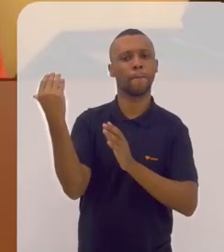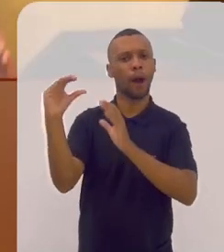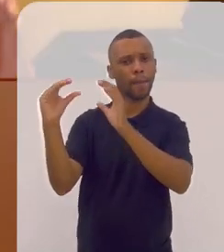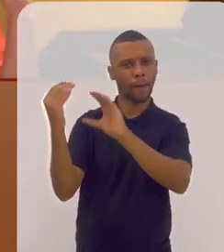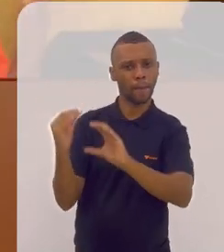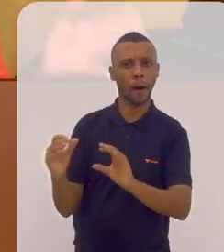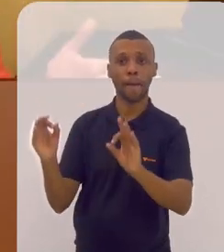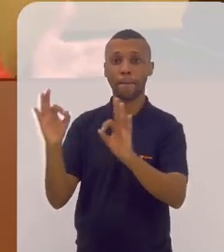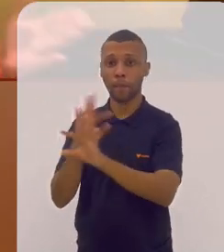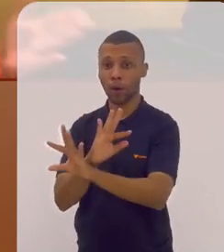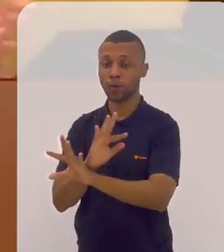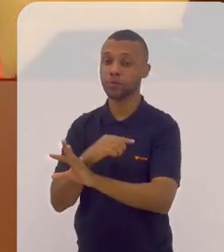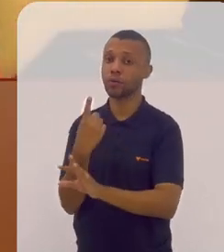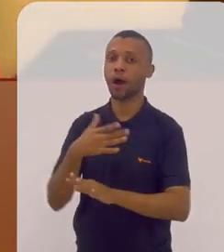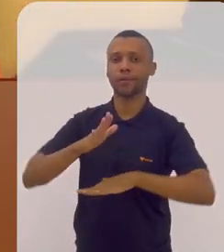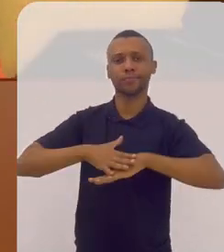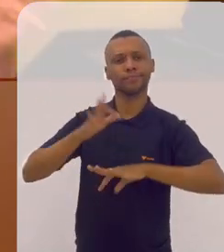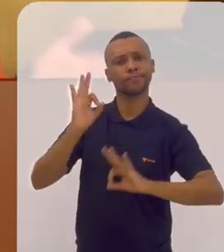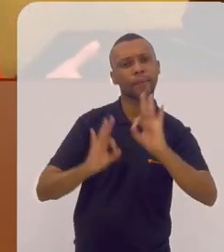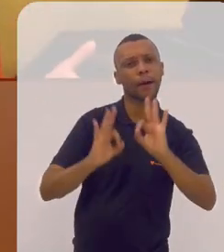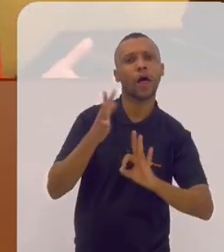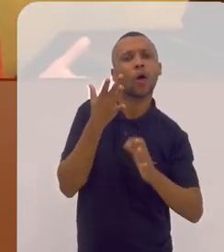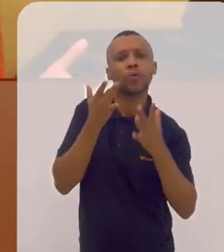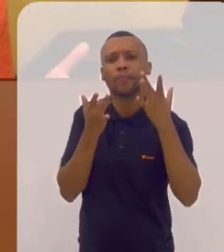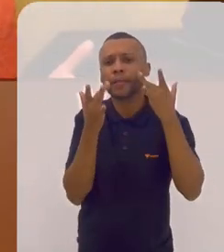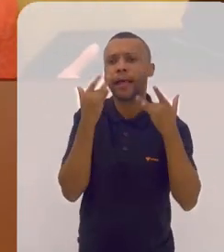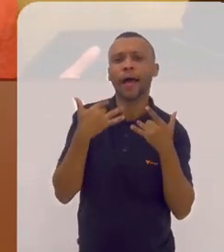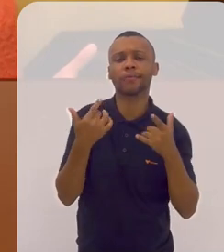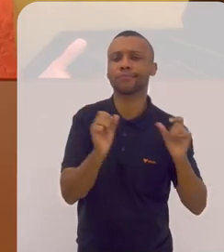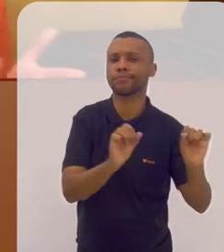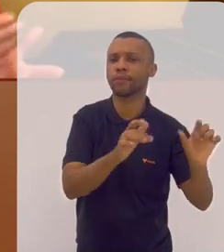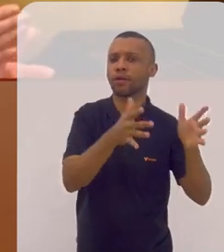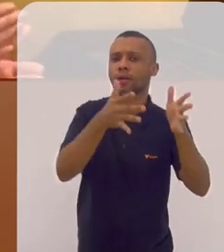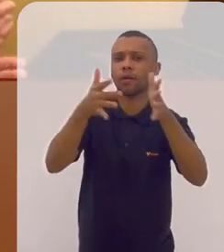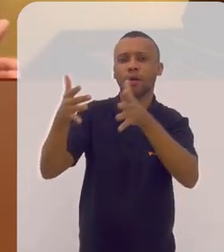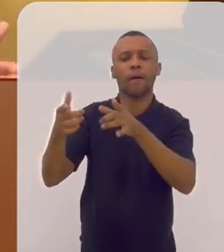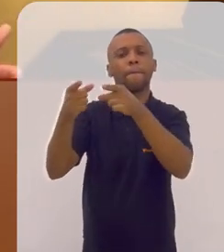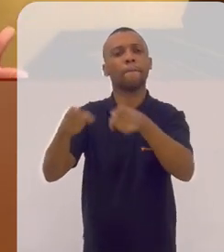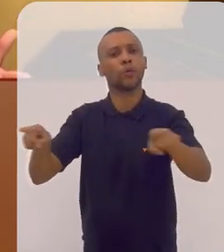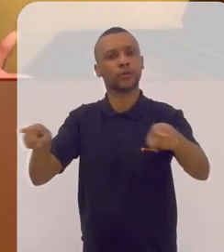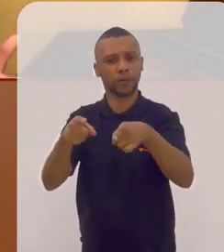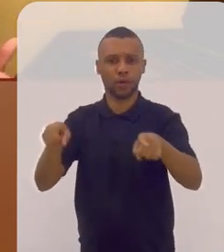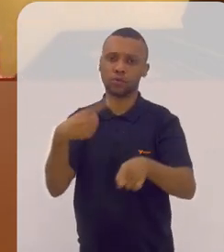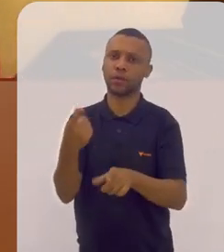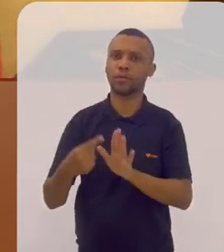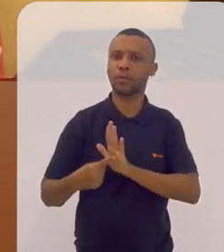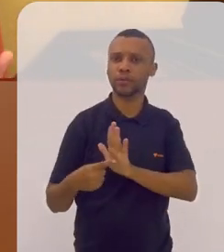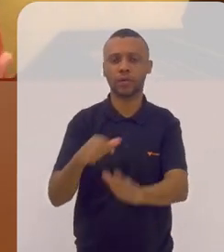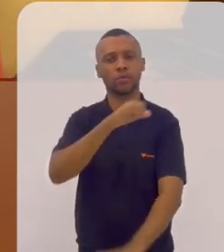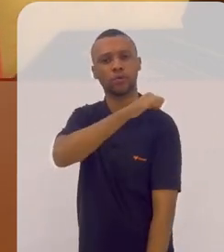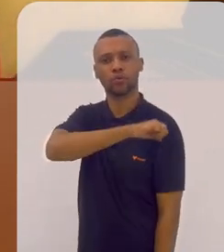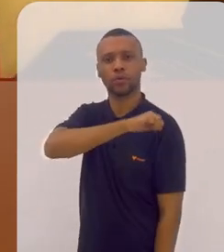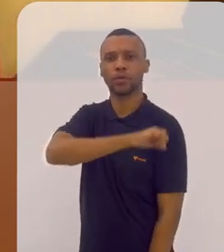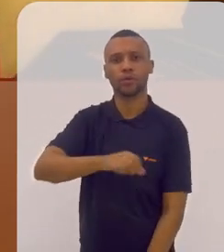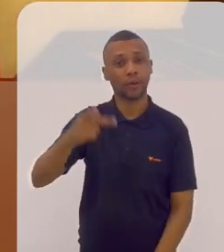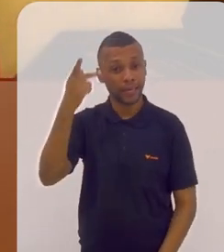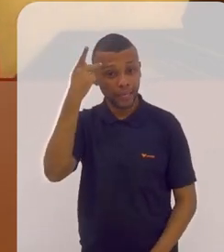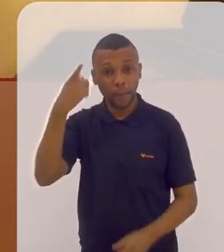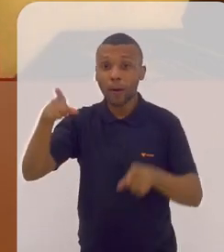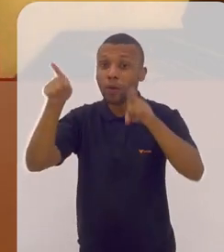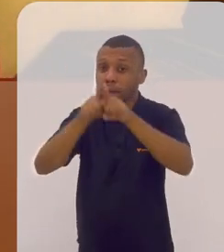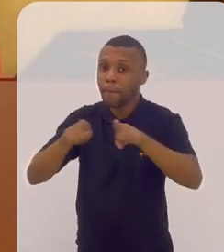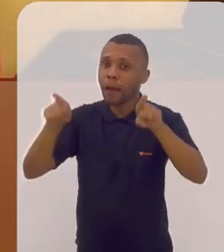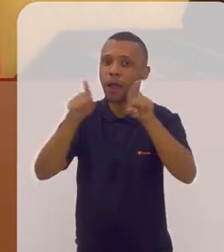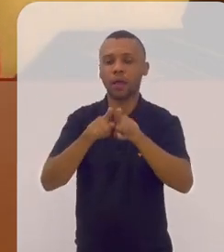preparamos os espetáculos cênicos musicais que estamos fazendo no estado do Rio e em São